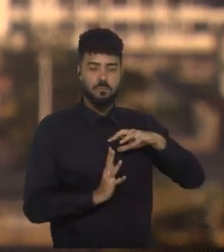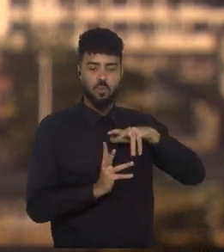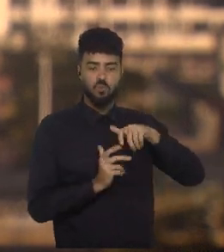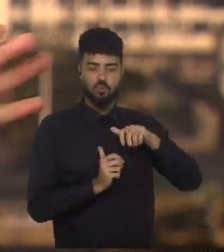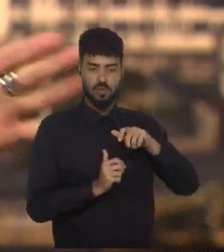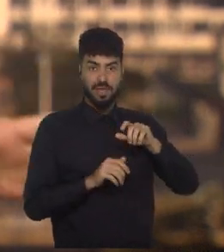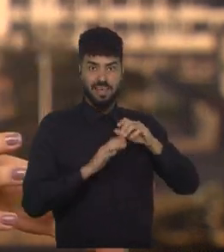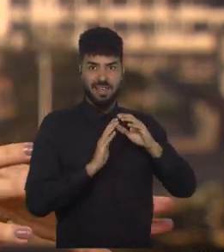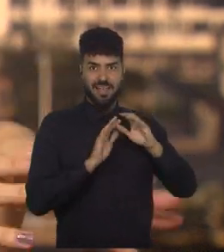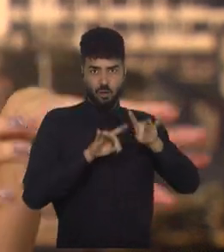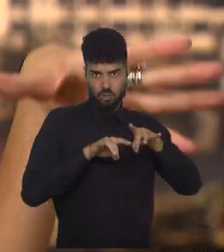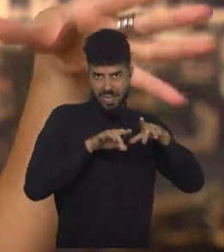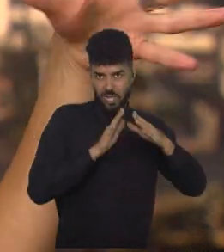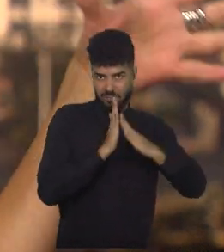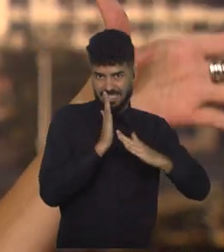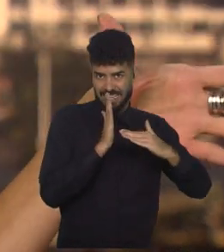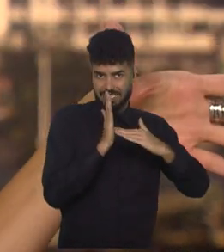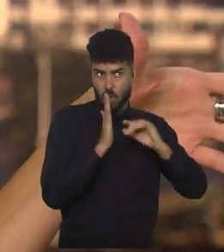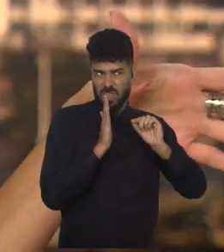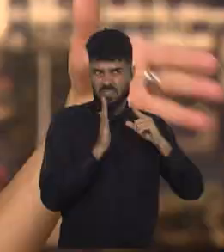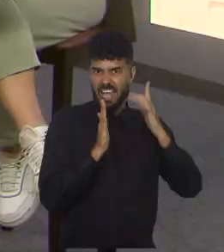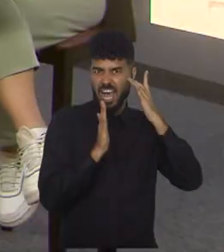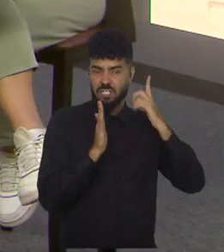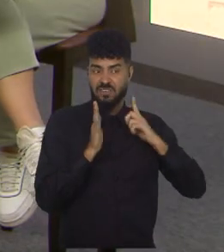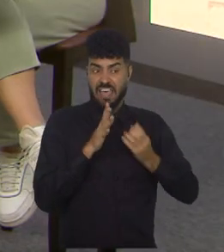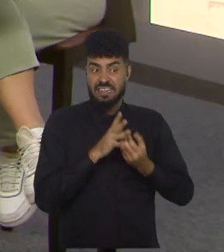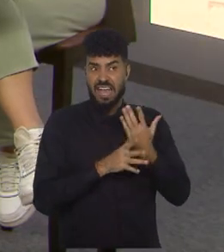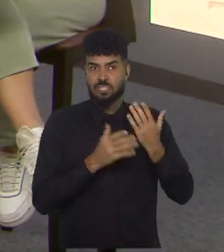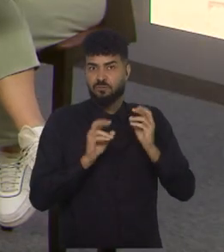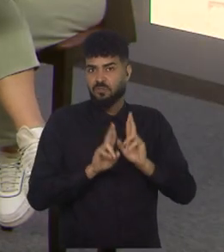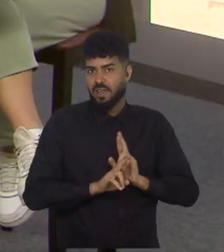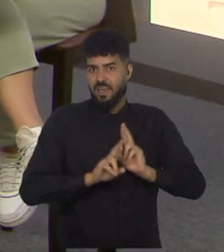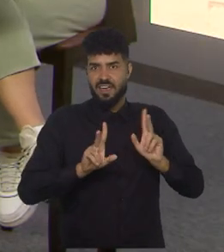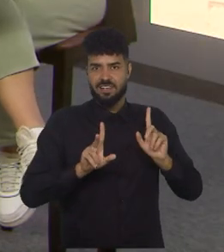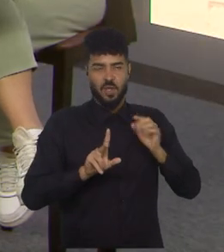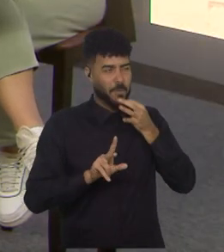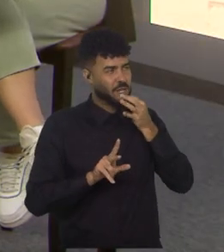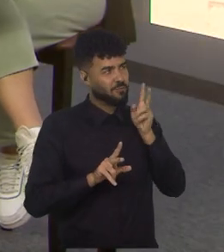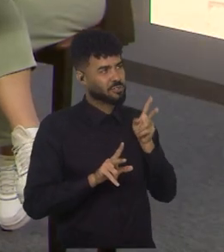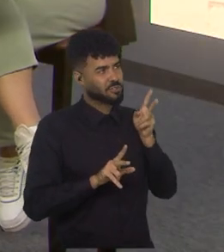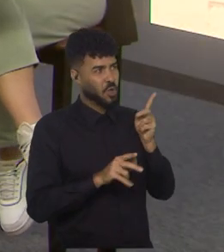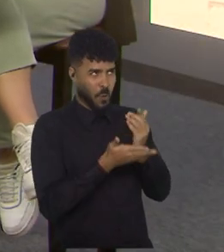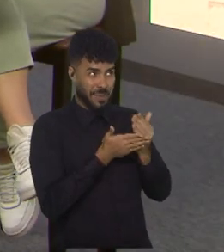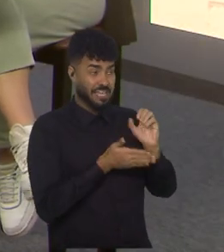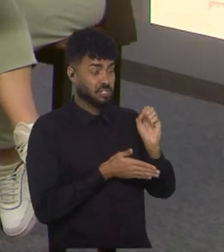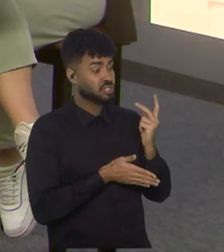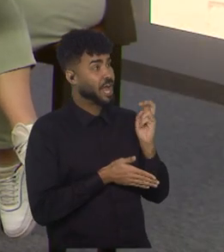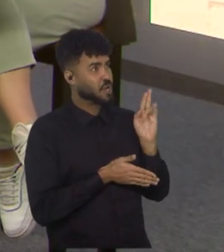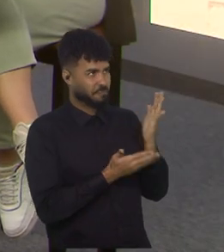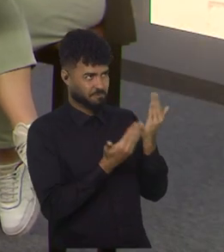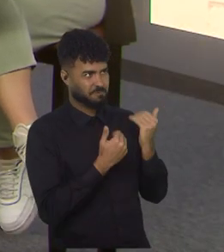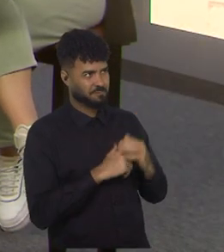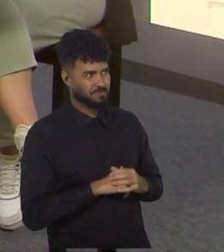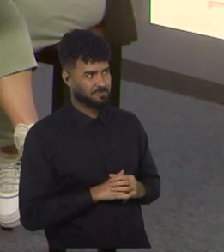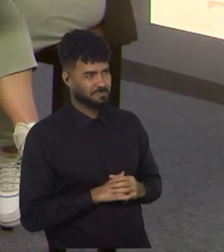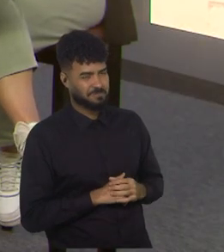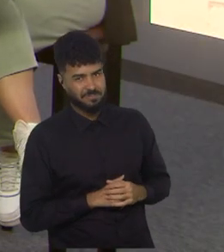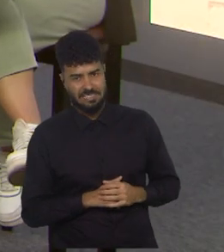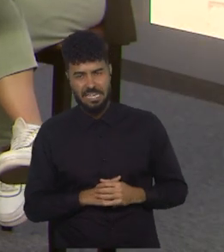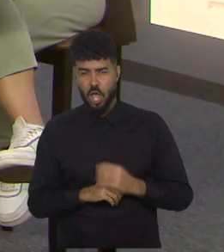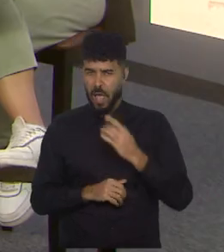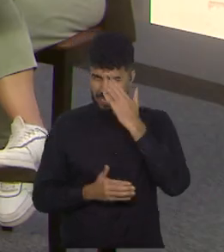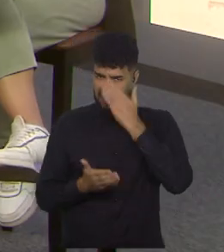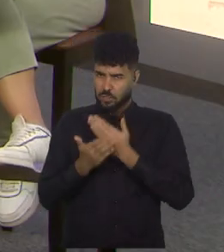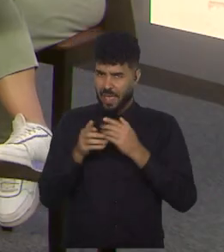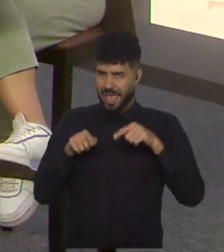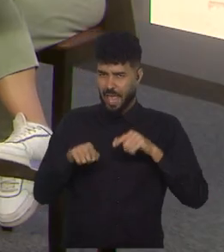Austrália e na Nova Zelândia vai trazer de diferente? A opinião de vocês, começa com o Sharon. Olha, essa Copa do Mundo vai trazer